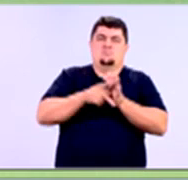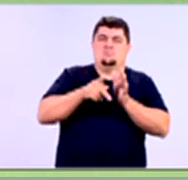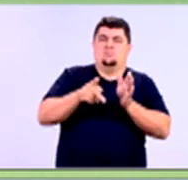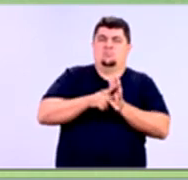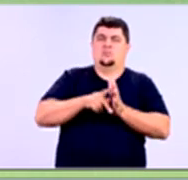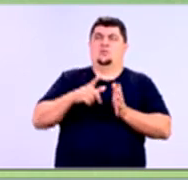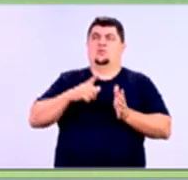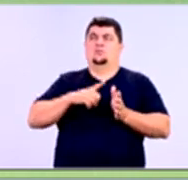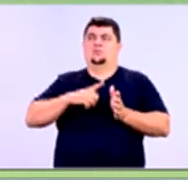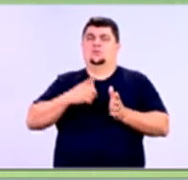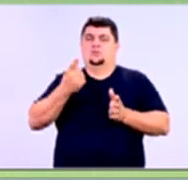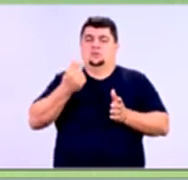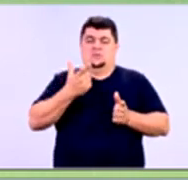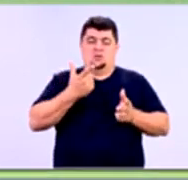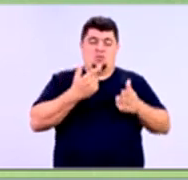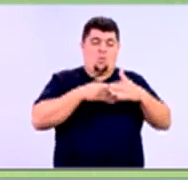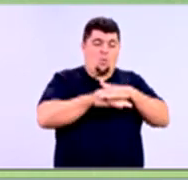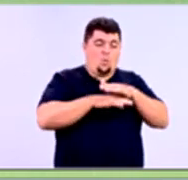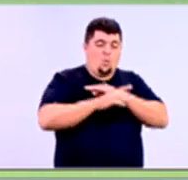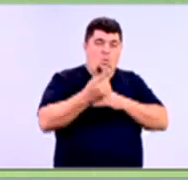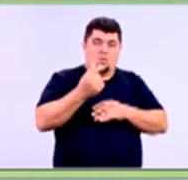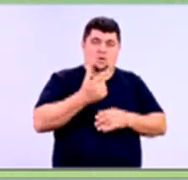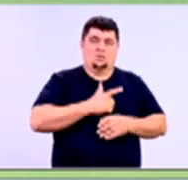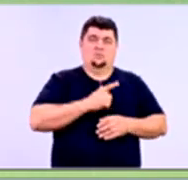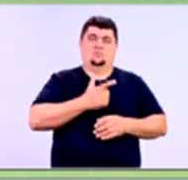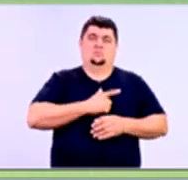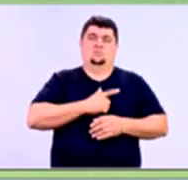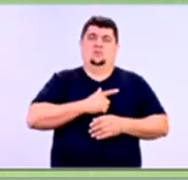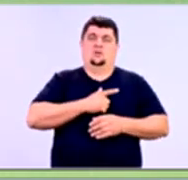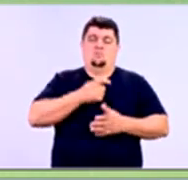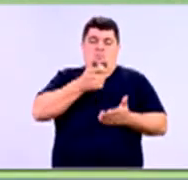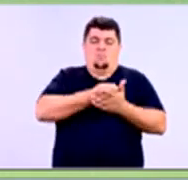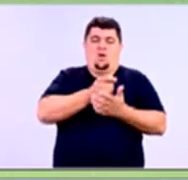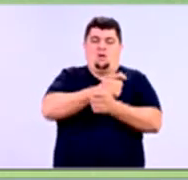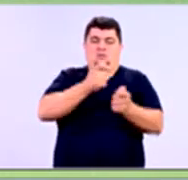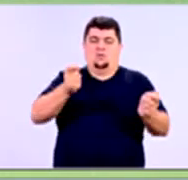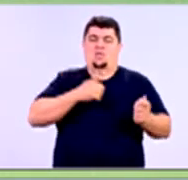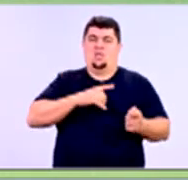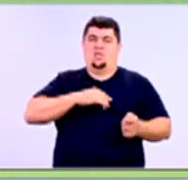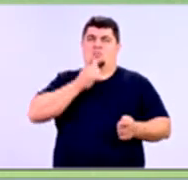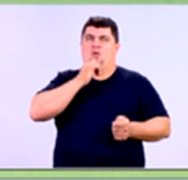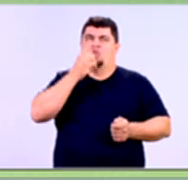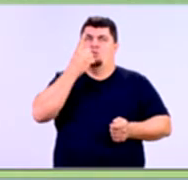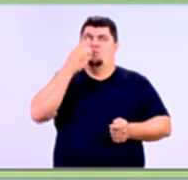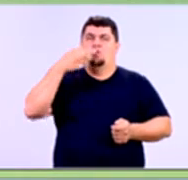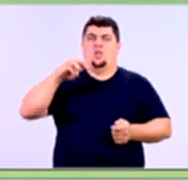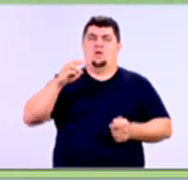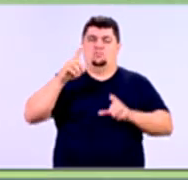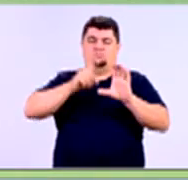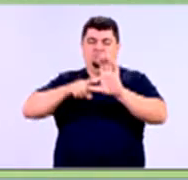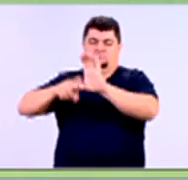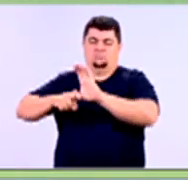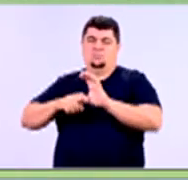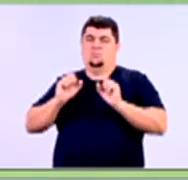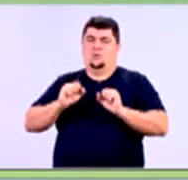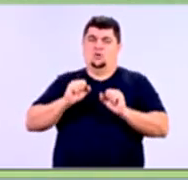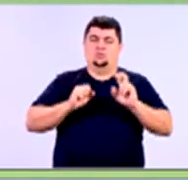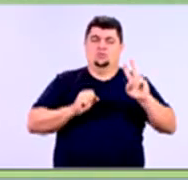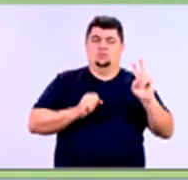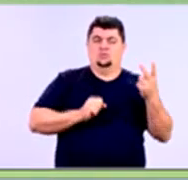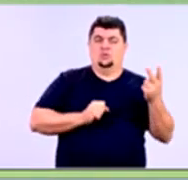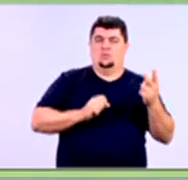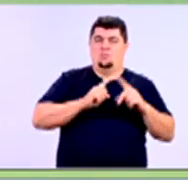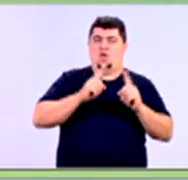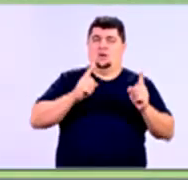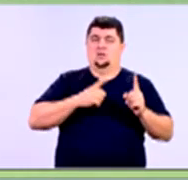em caixa, mais disponível para eu as minhas contas. Se eu tenho um milhão de dívidas, eu posso ter dois milhões de capital, mas está pouco